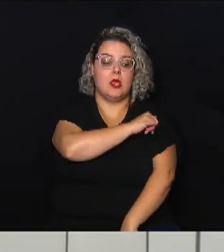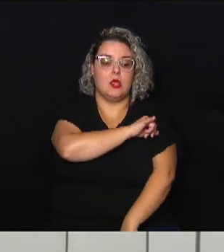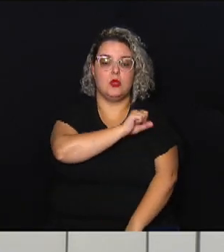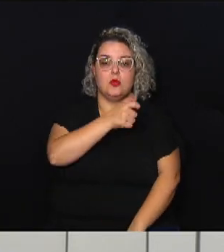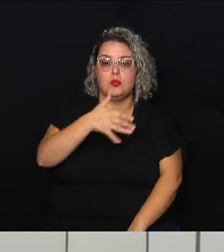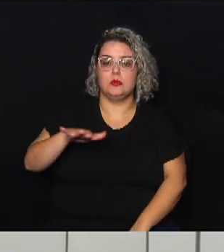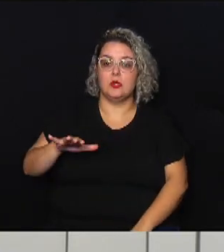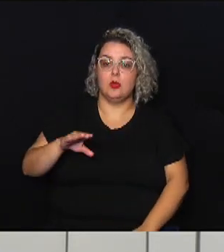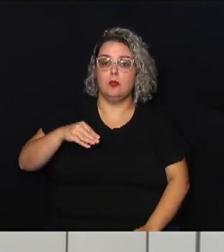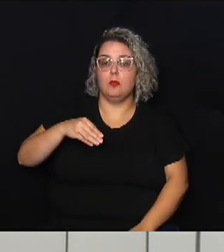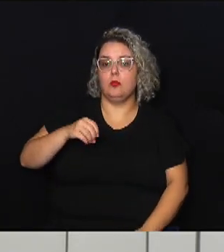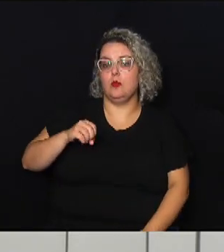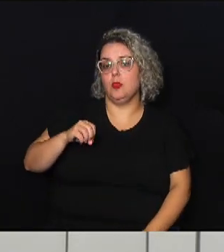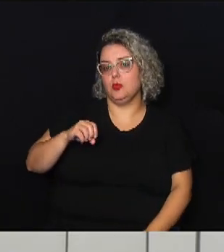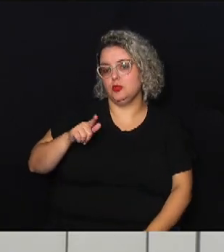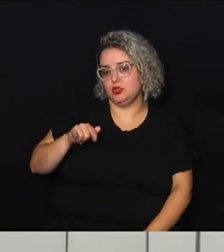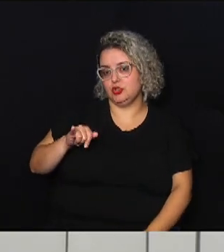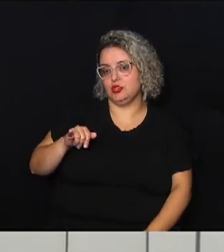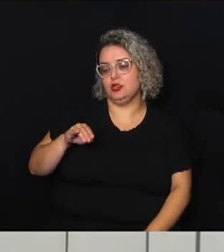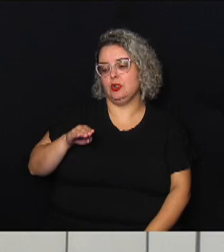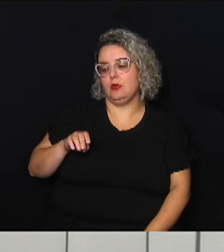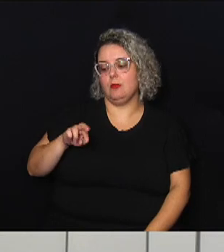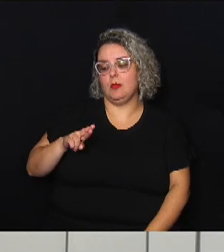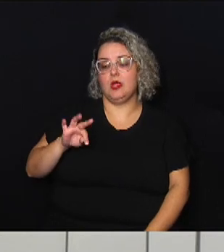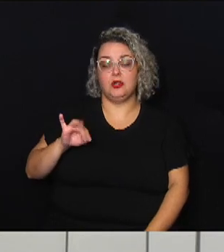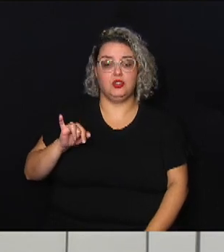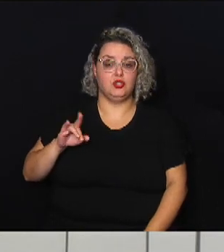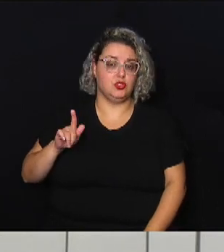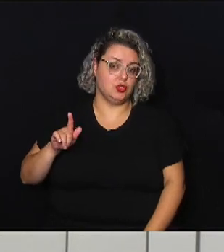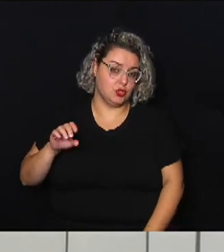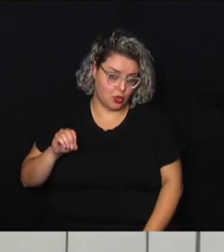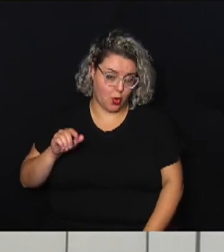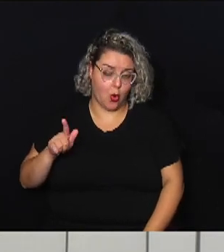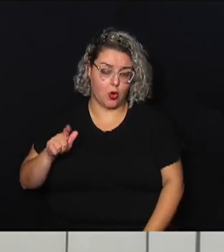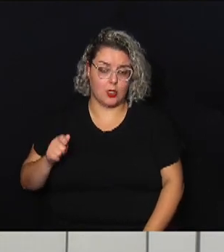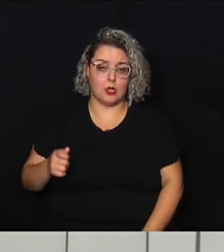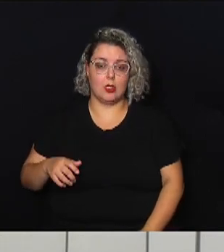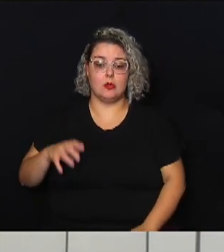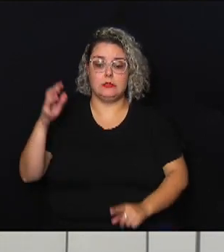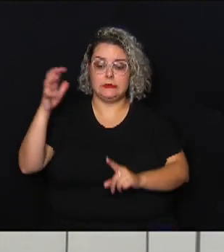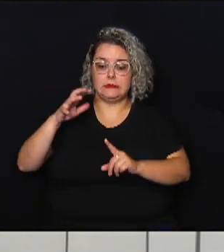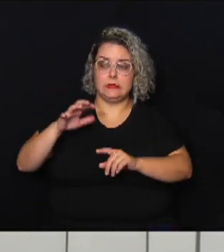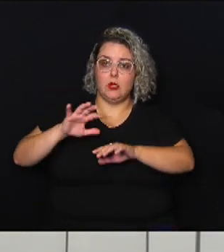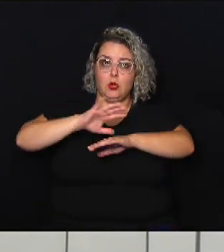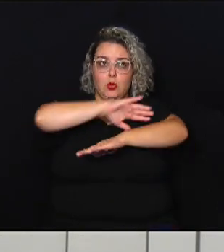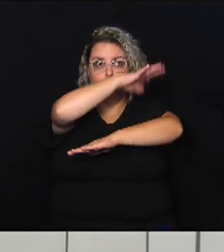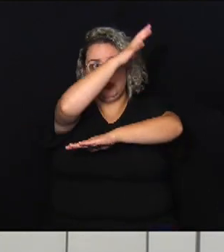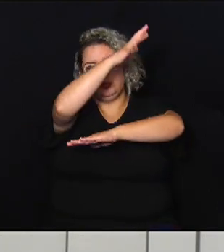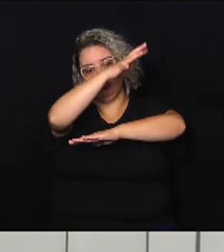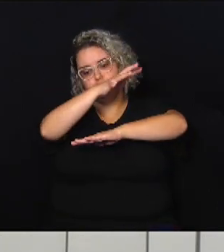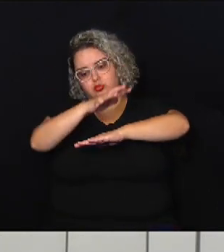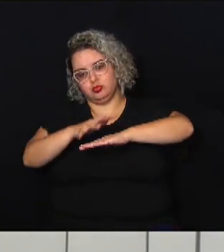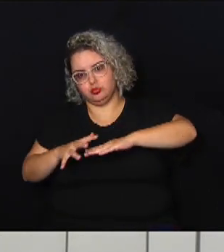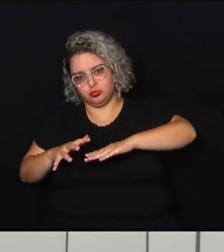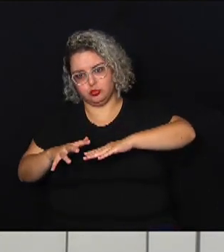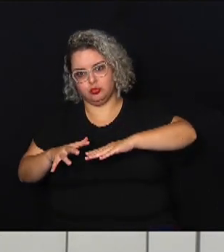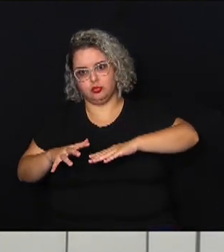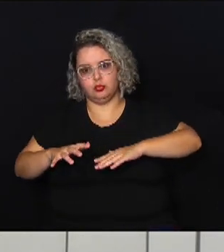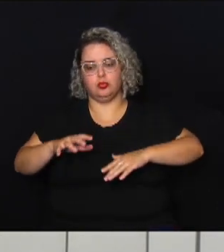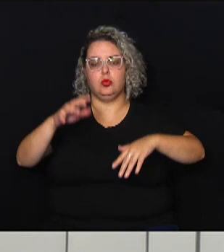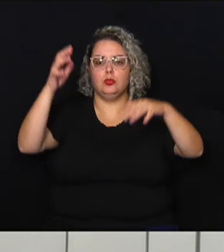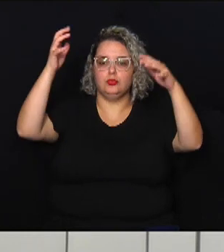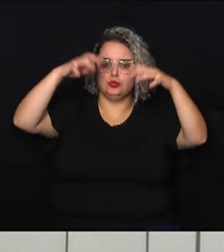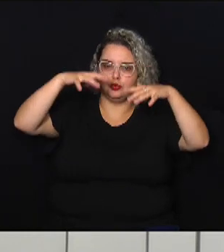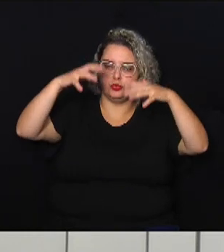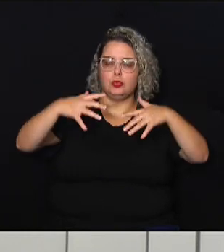Bertioga que foram inicialmente as mais afetadas pelo grande volume de água a gente